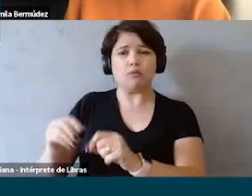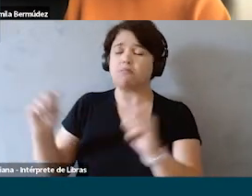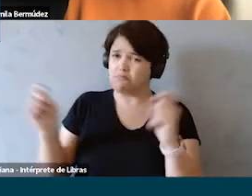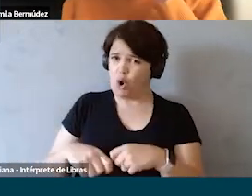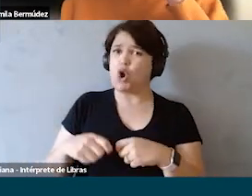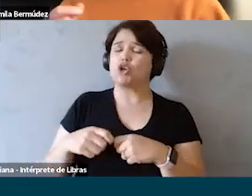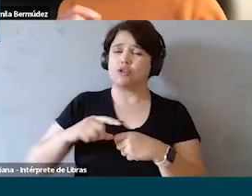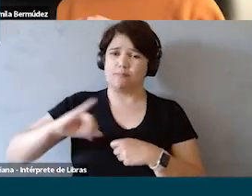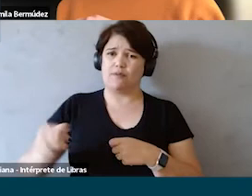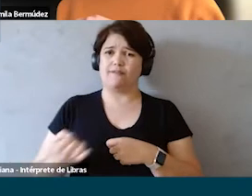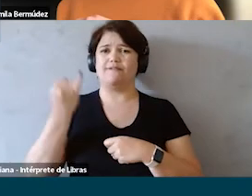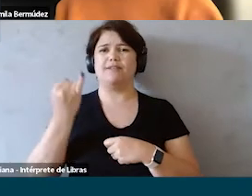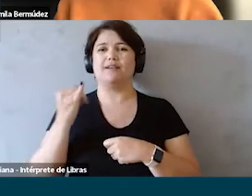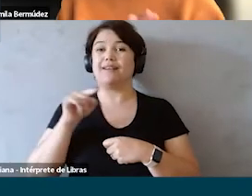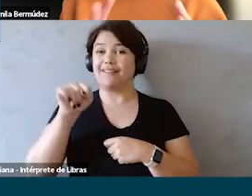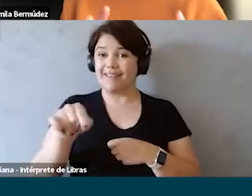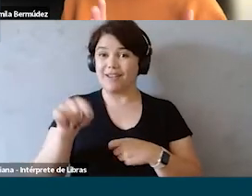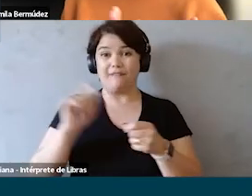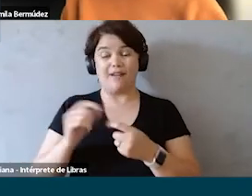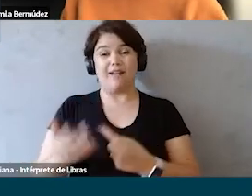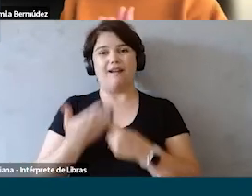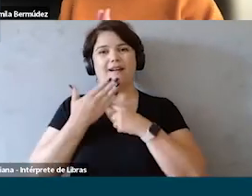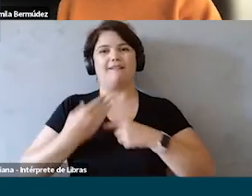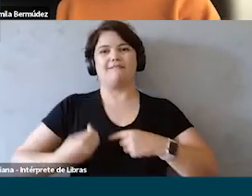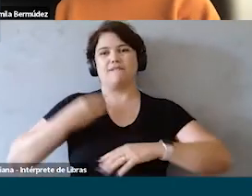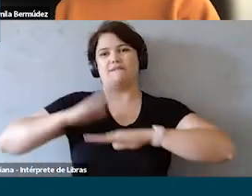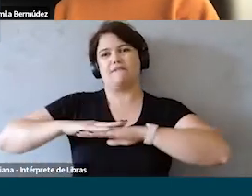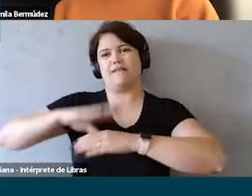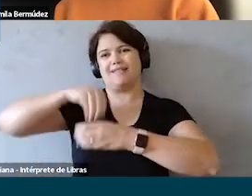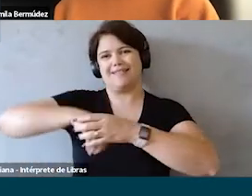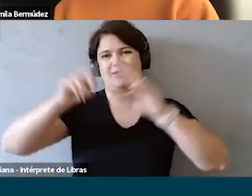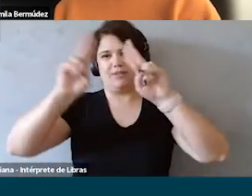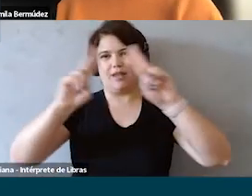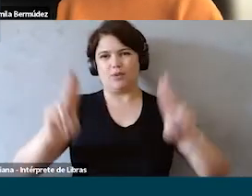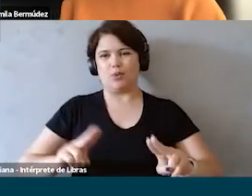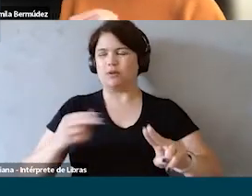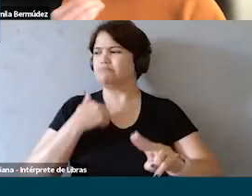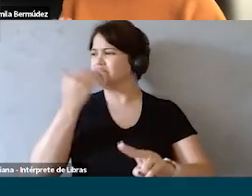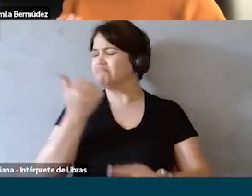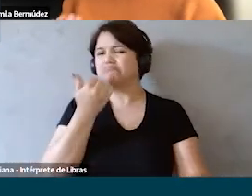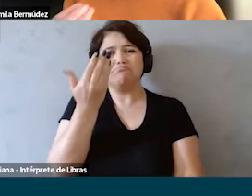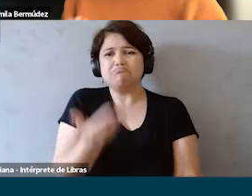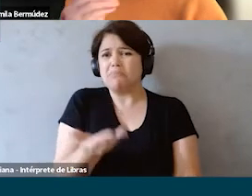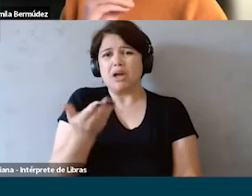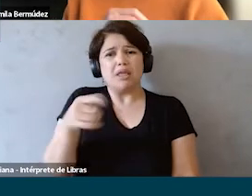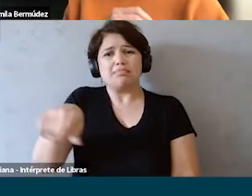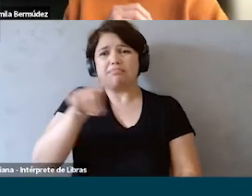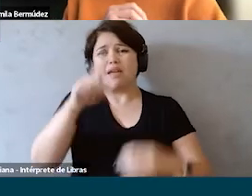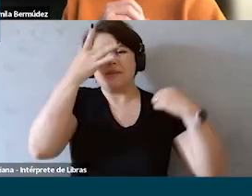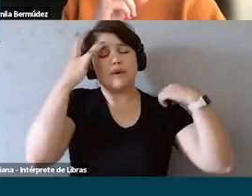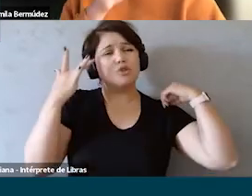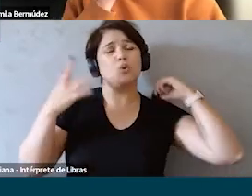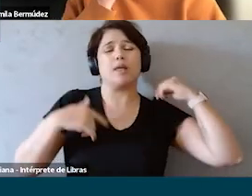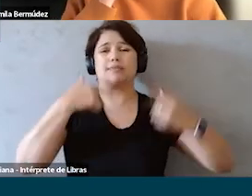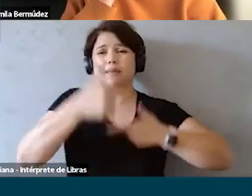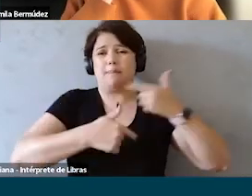informações. E isso faz com que o projeto tenha vida própria dentro da natura. e que não dependa das pessoas que trabalharam diretamente